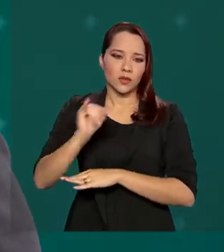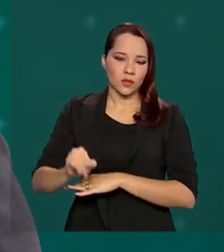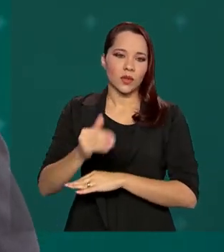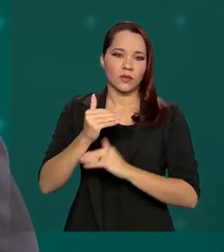de ensino superior.